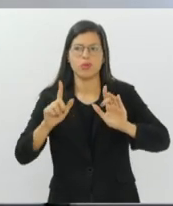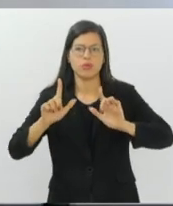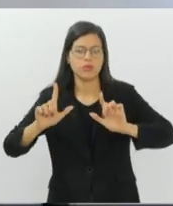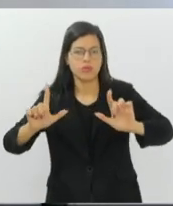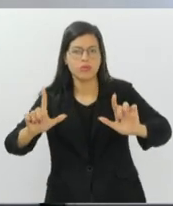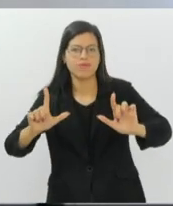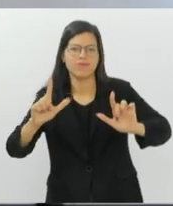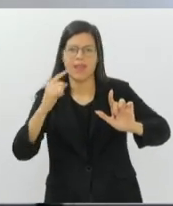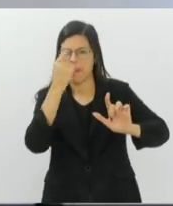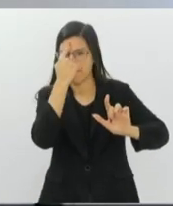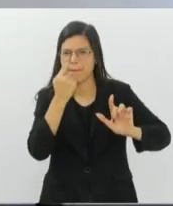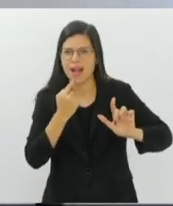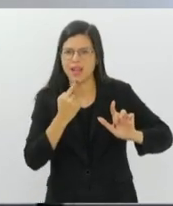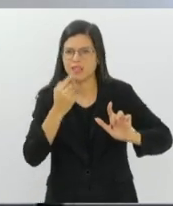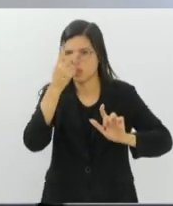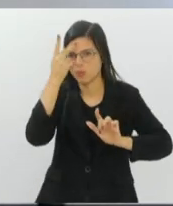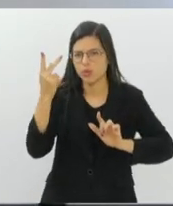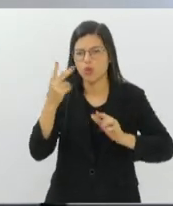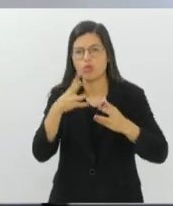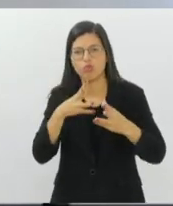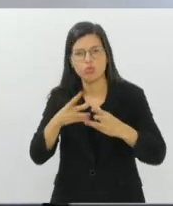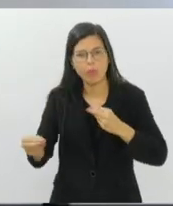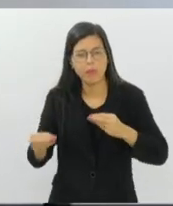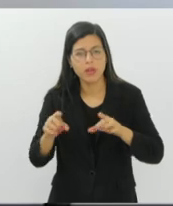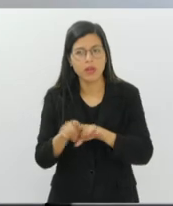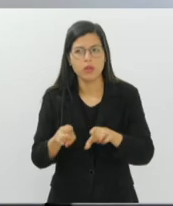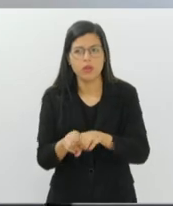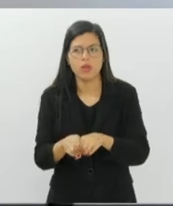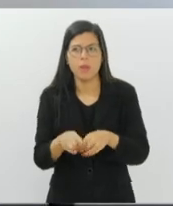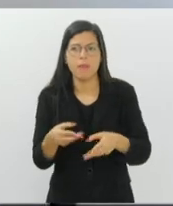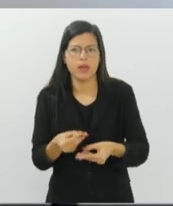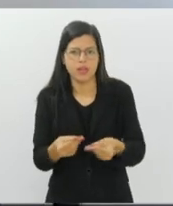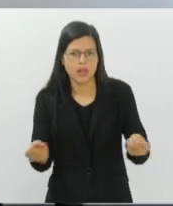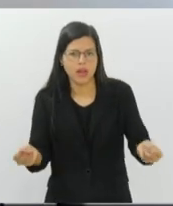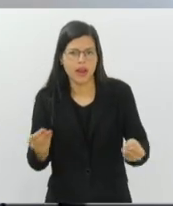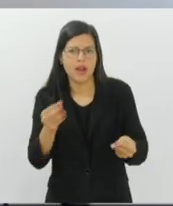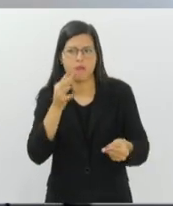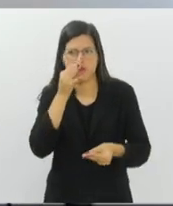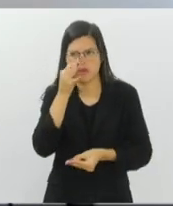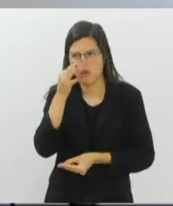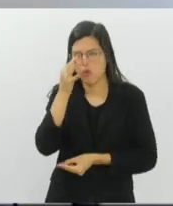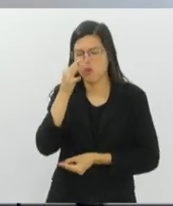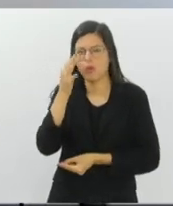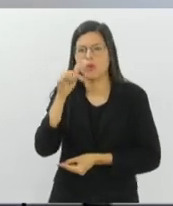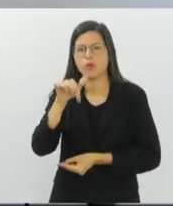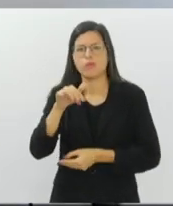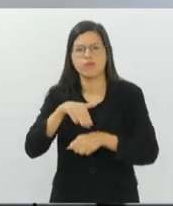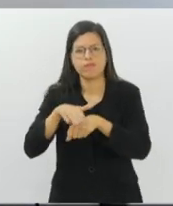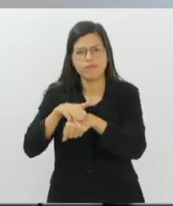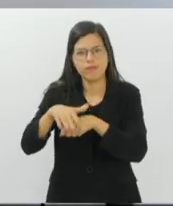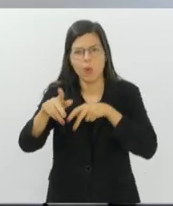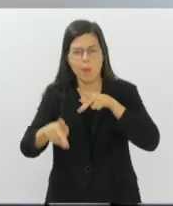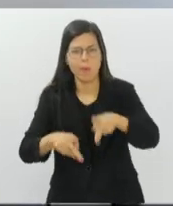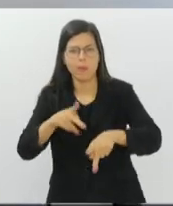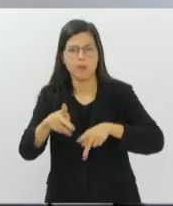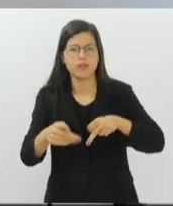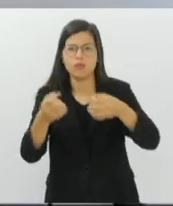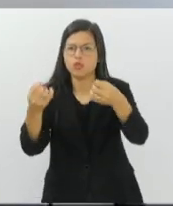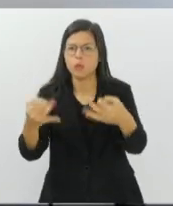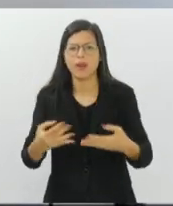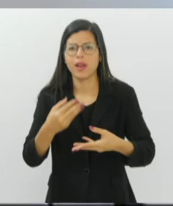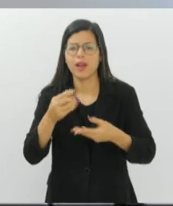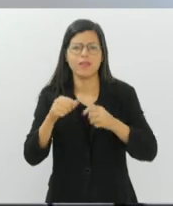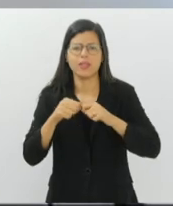desaparecidas e distribuiremos também os nossos foros e conversaremos com a população a respeito do que fazer em casos de